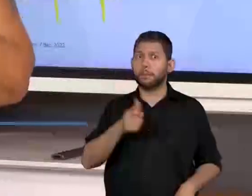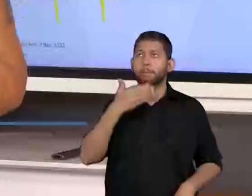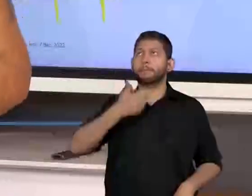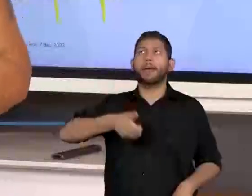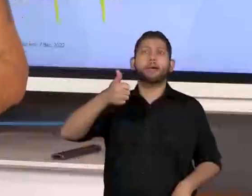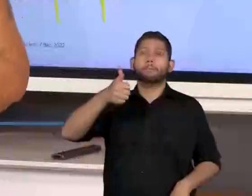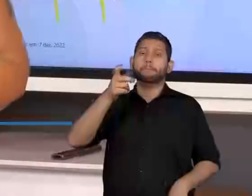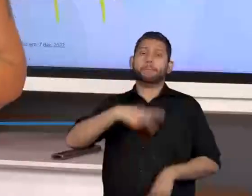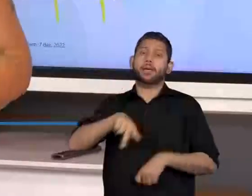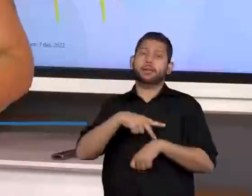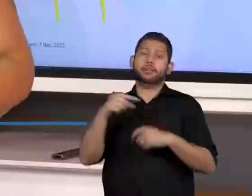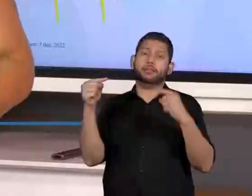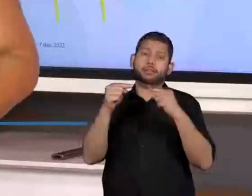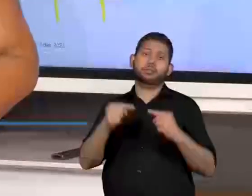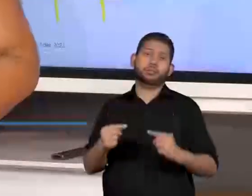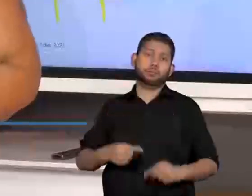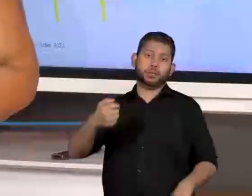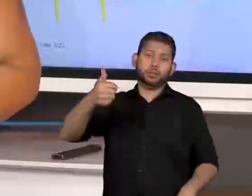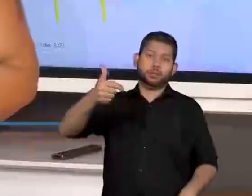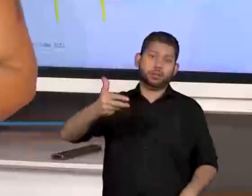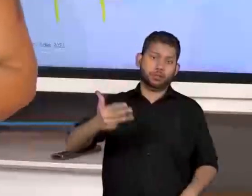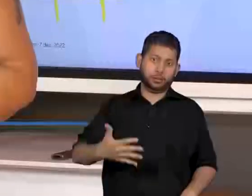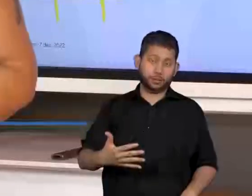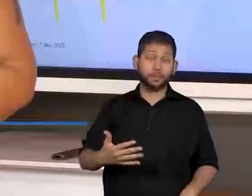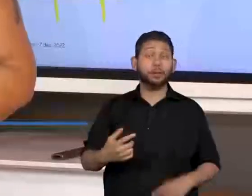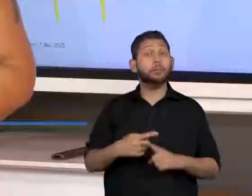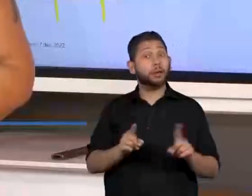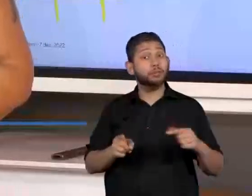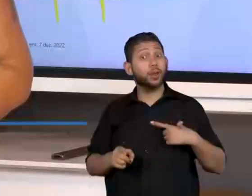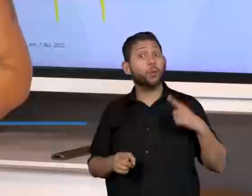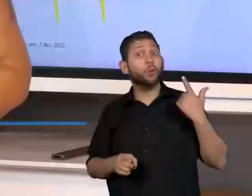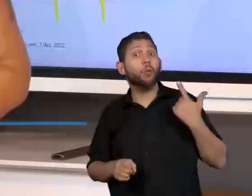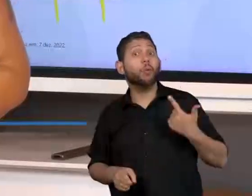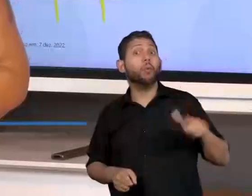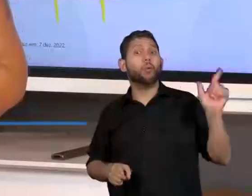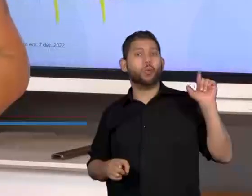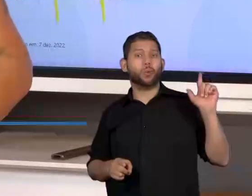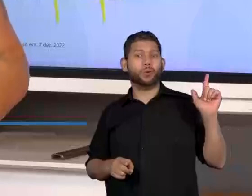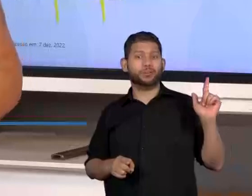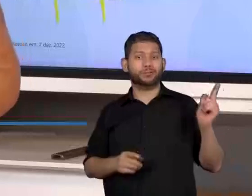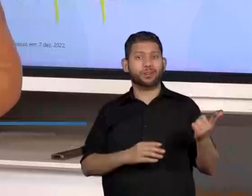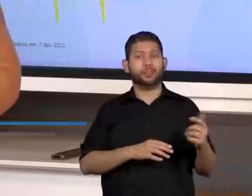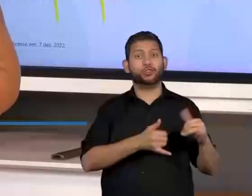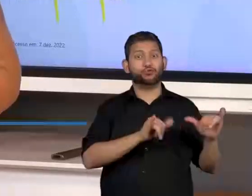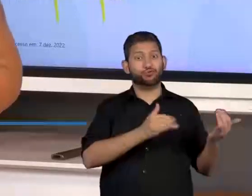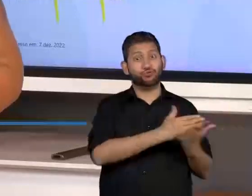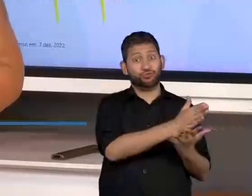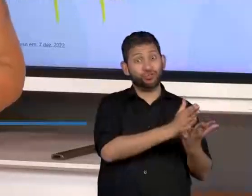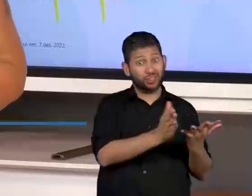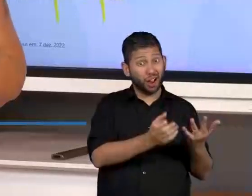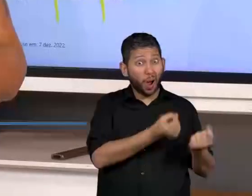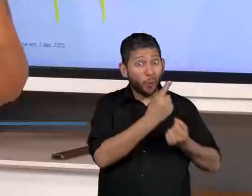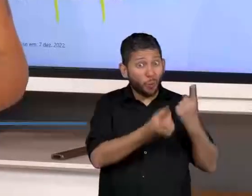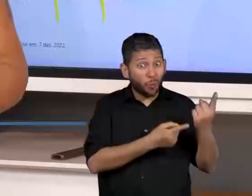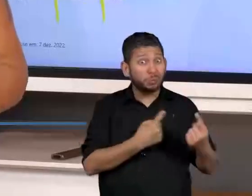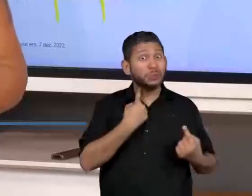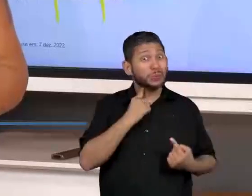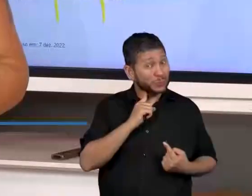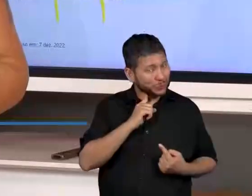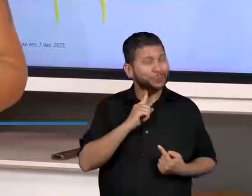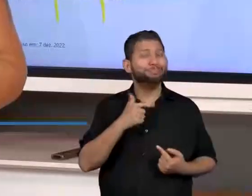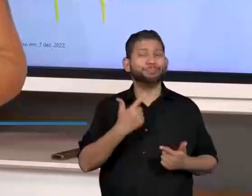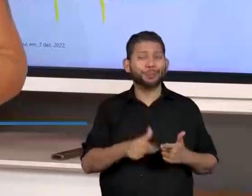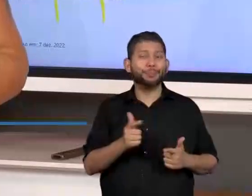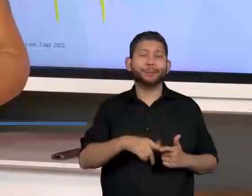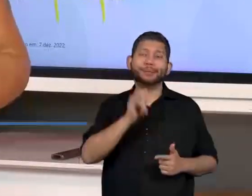Só que tem uma coisa. Nós também temos as outras matrizes que elas são poluentes. Que é o caso do petróleo, por